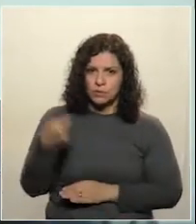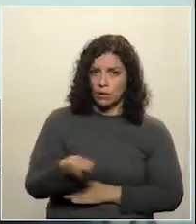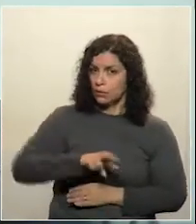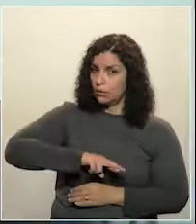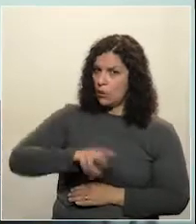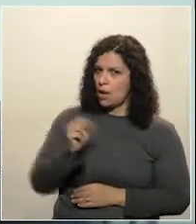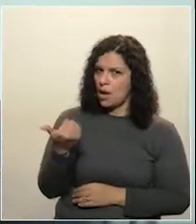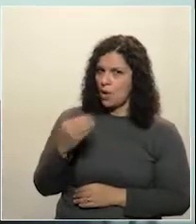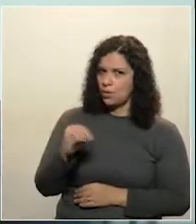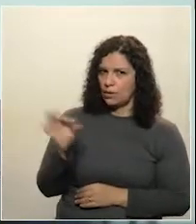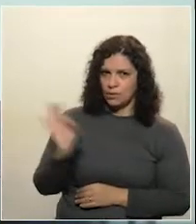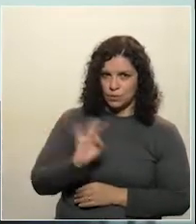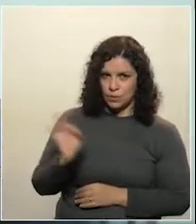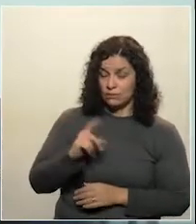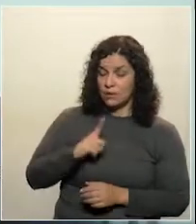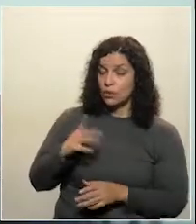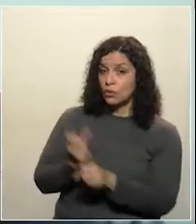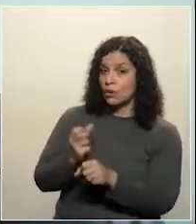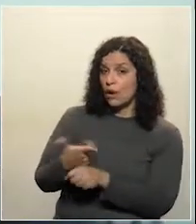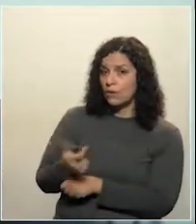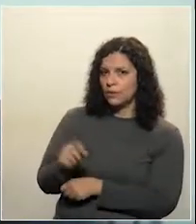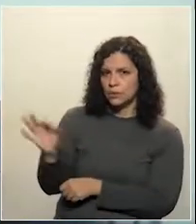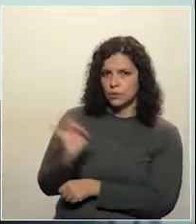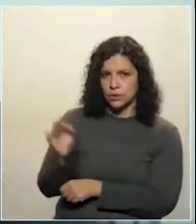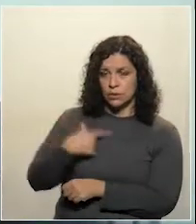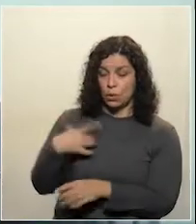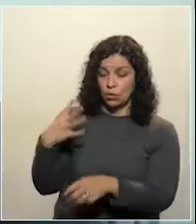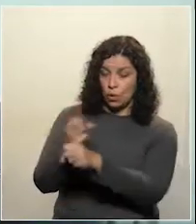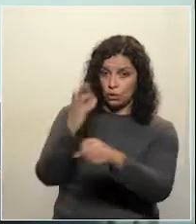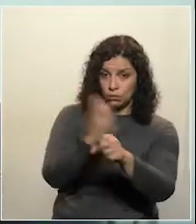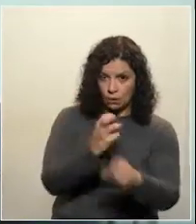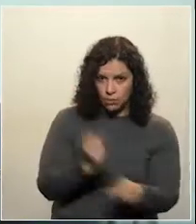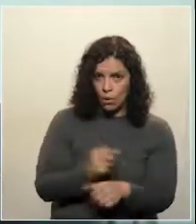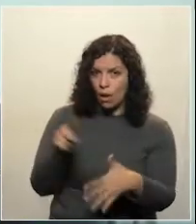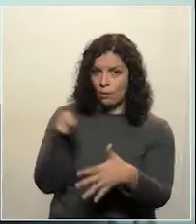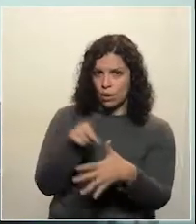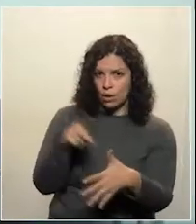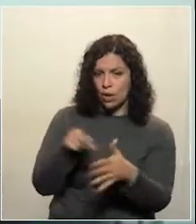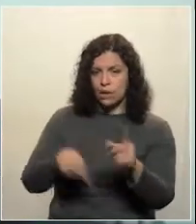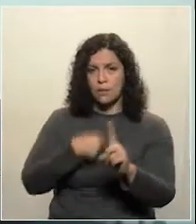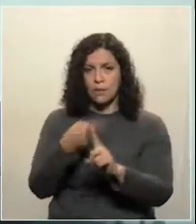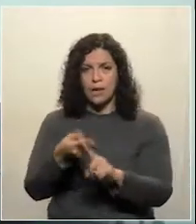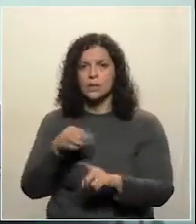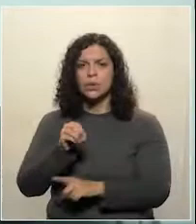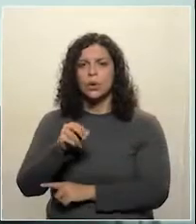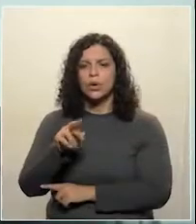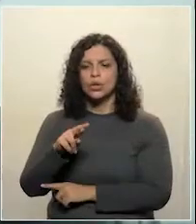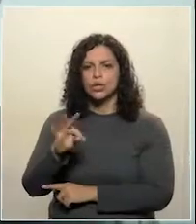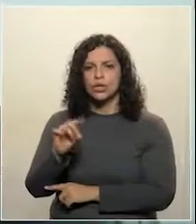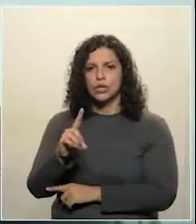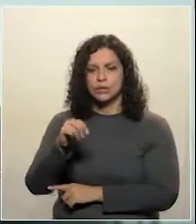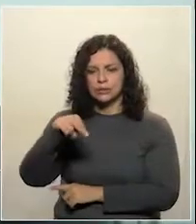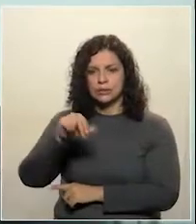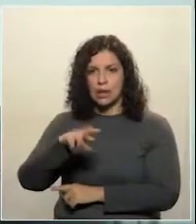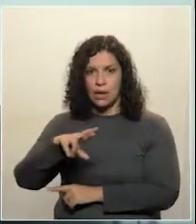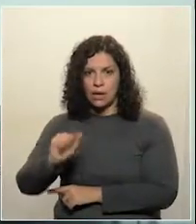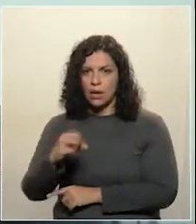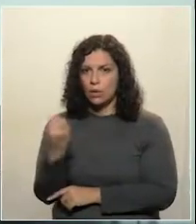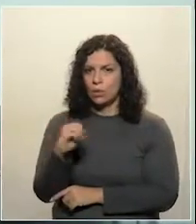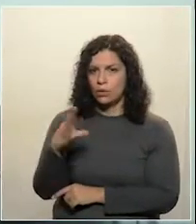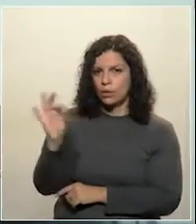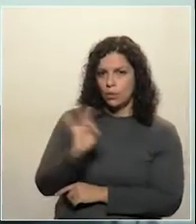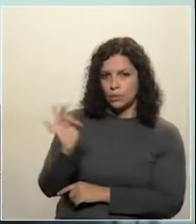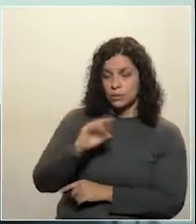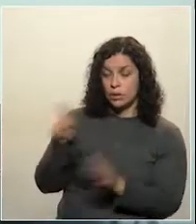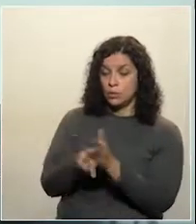80%, 70%, tem 20%. Porque se somarmos ações preferenciais com ações ordinárias, a maior parte, 80% das